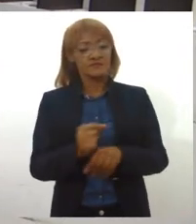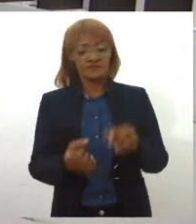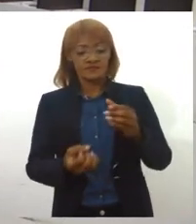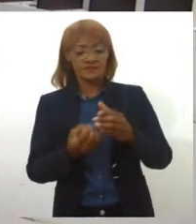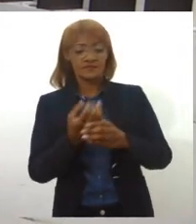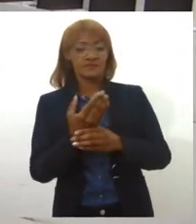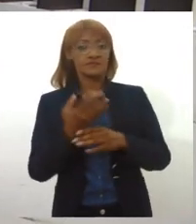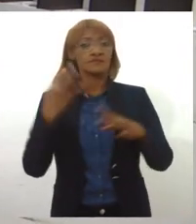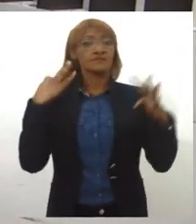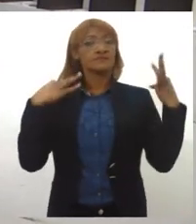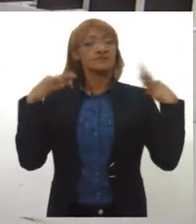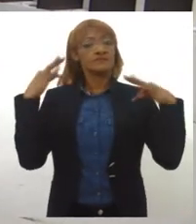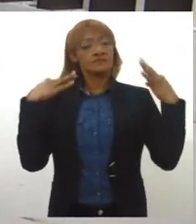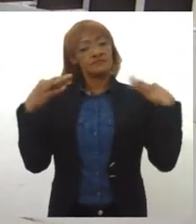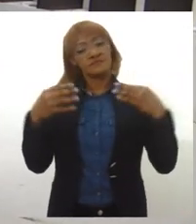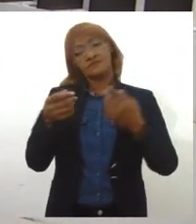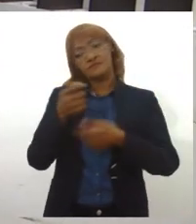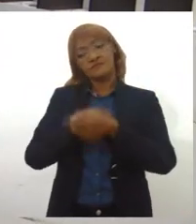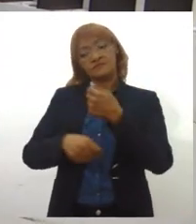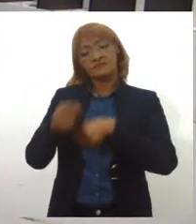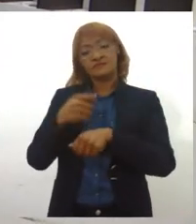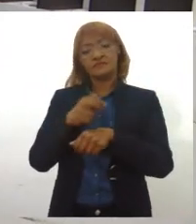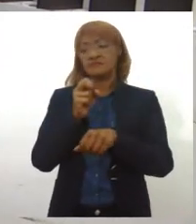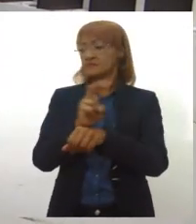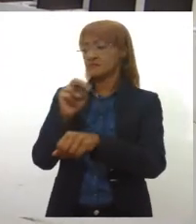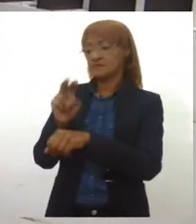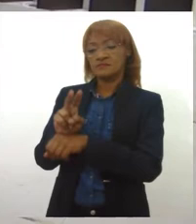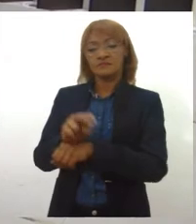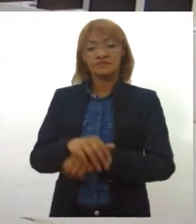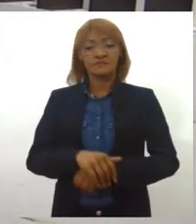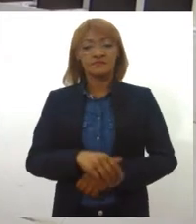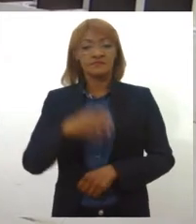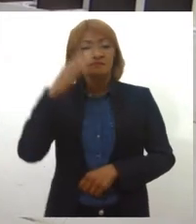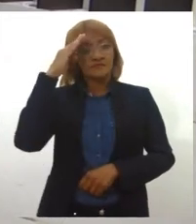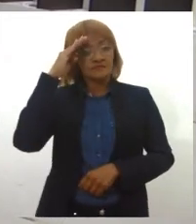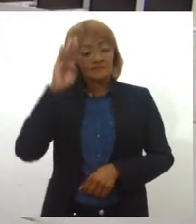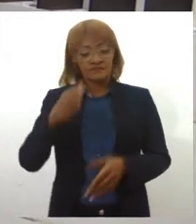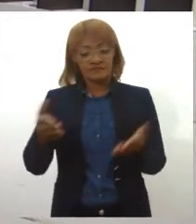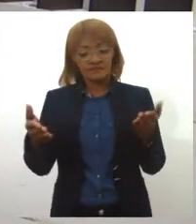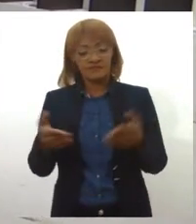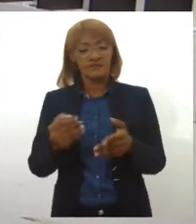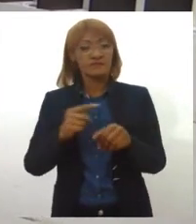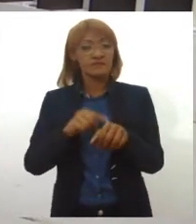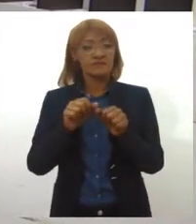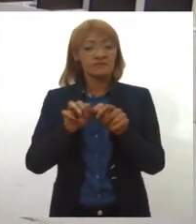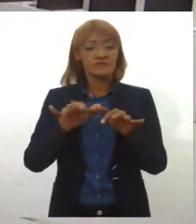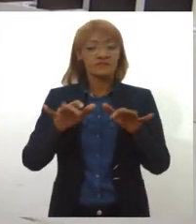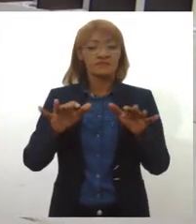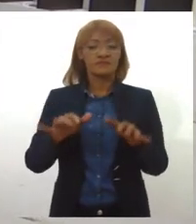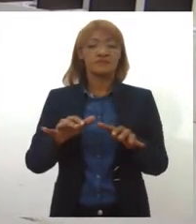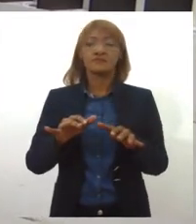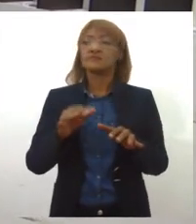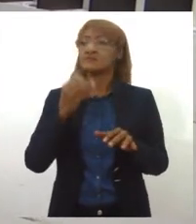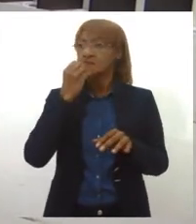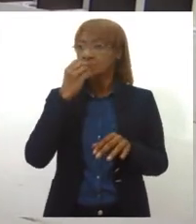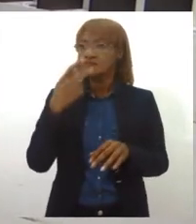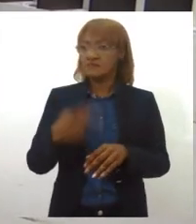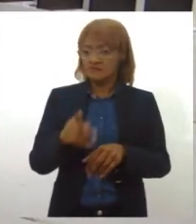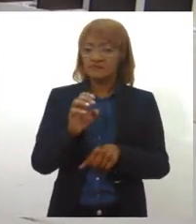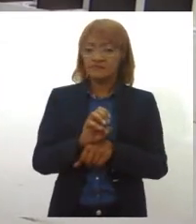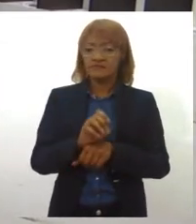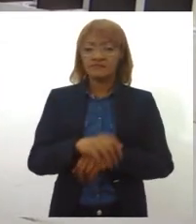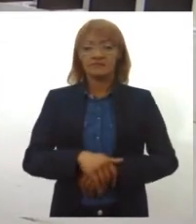turismo, gera na economia, gera emprego, e isso principalmente nesse período que a gente passou de pandemia vai contribuir muito aqui para o Estado.